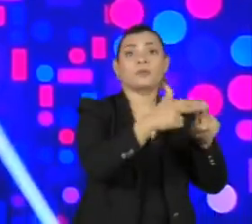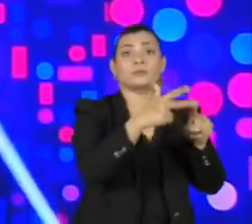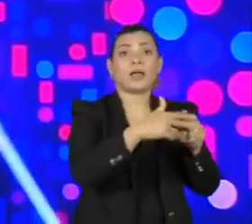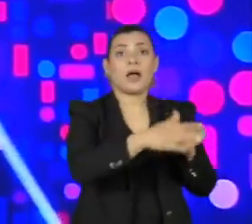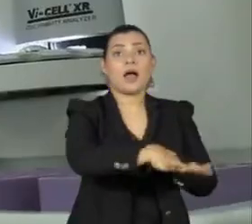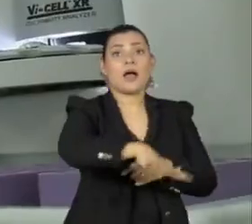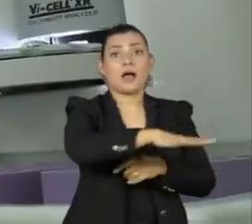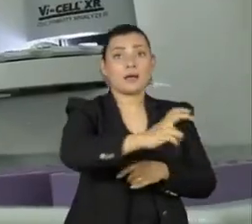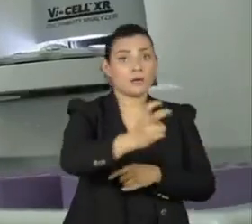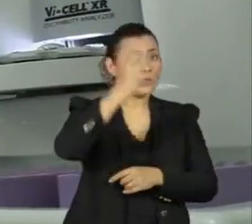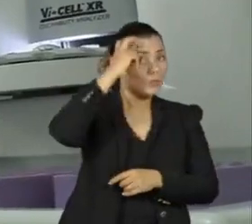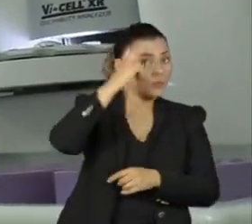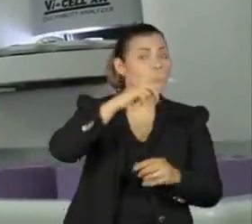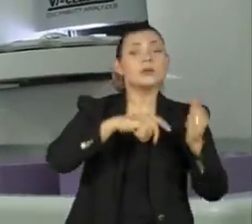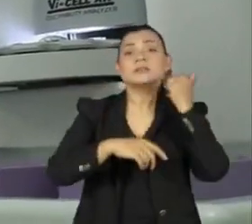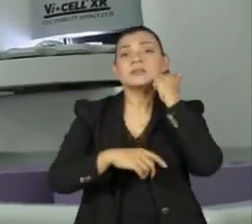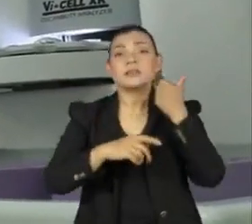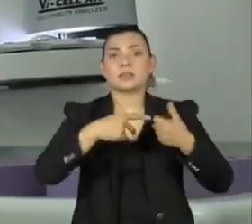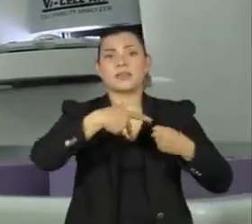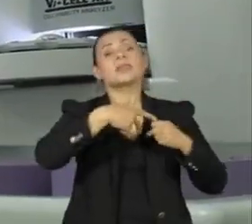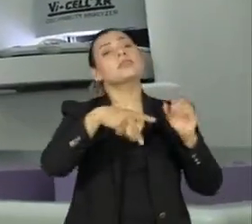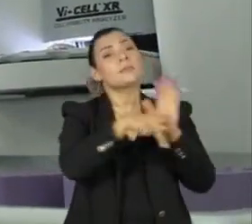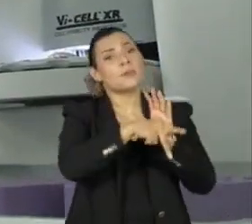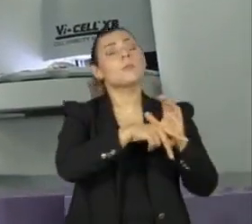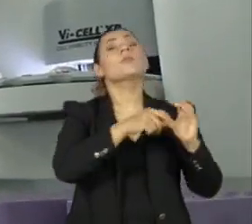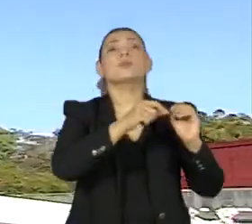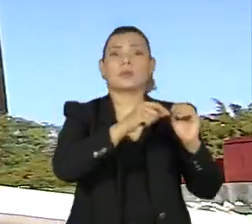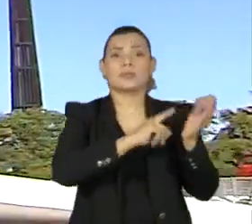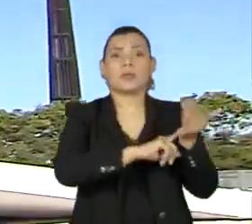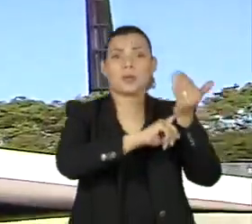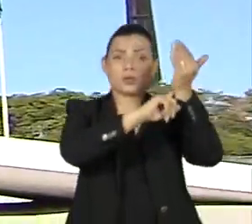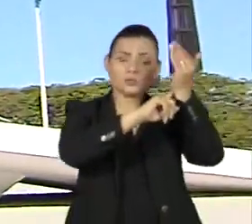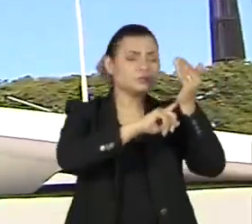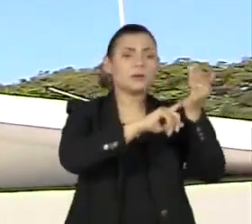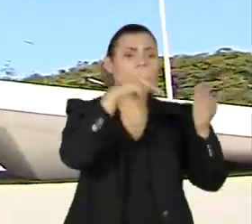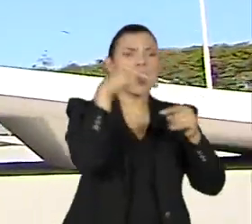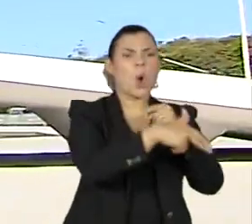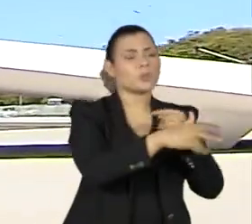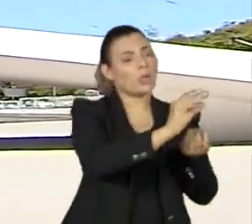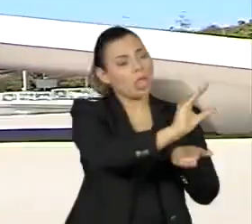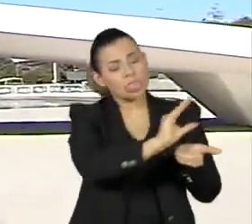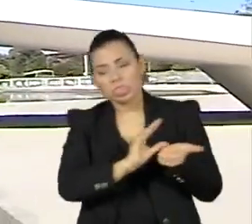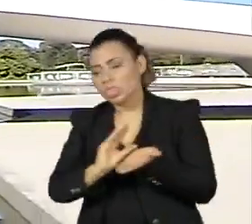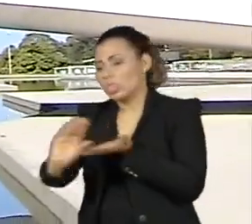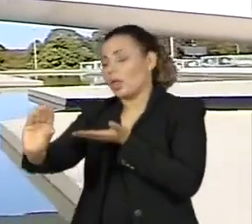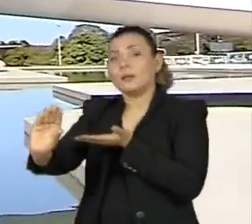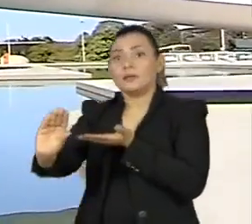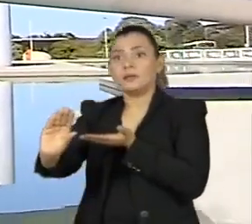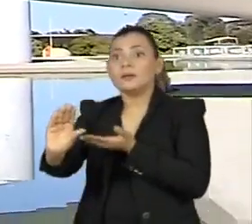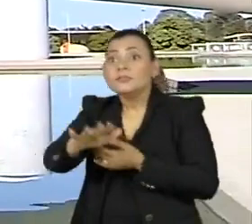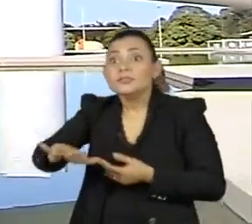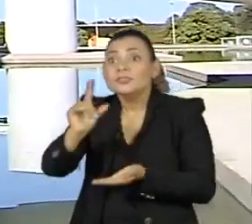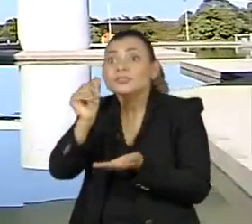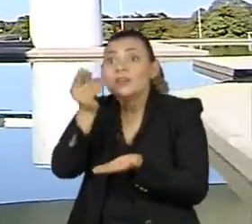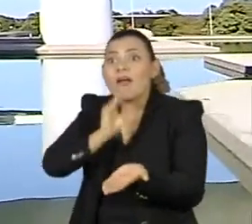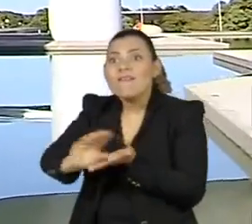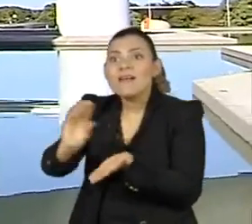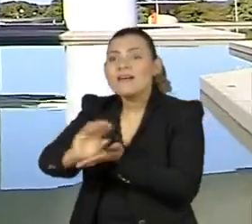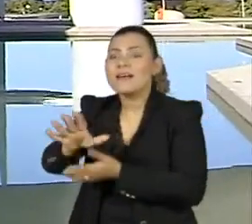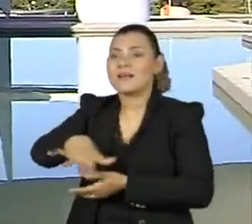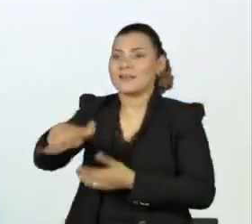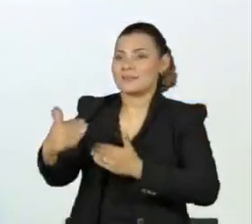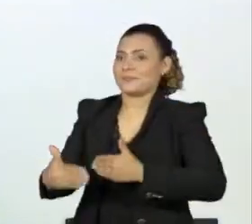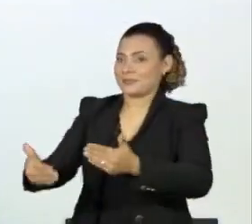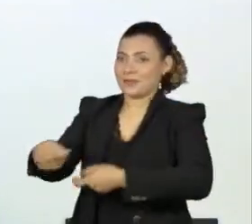cultura e recursos de ciência e tecnologia e agora edita um decreto que, na prática, vai liberar o Ministério da